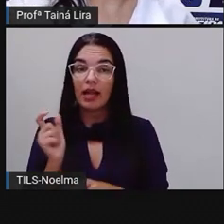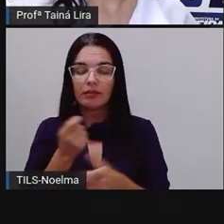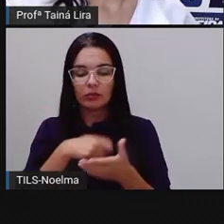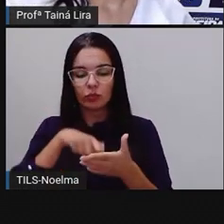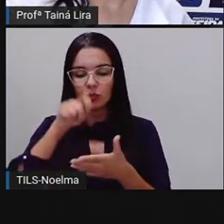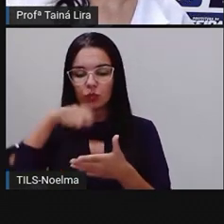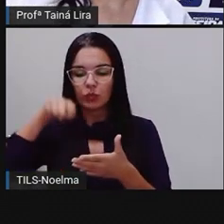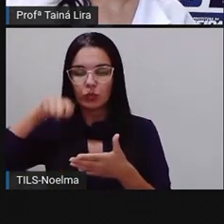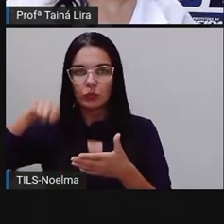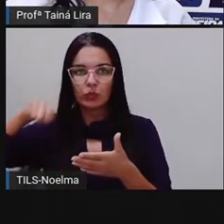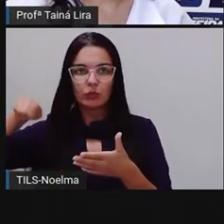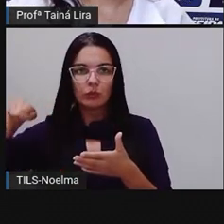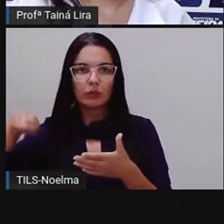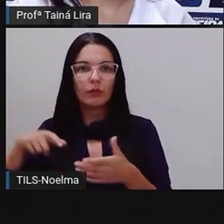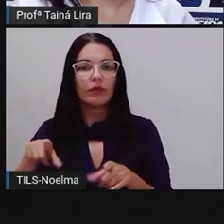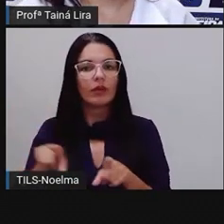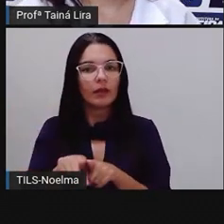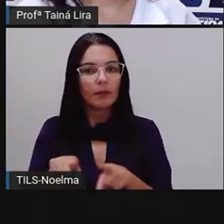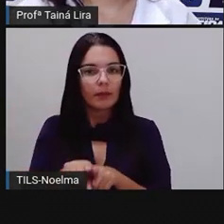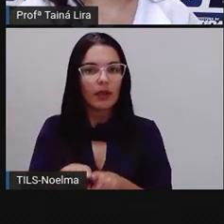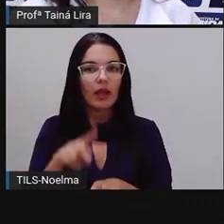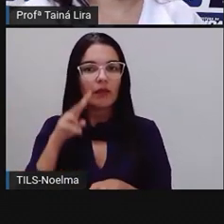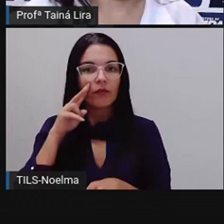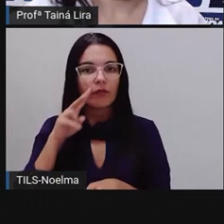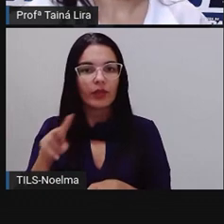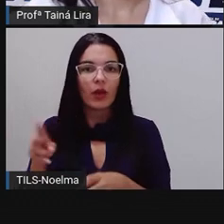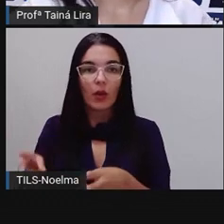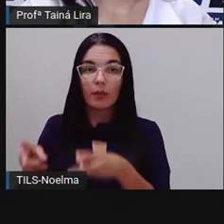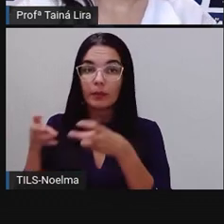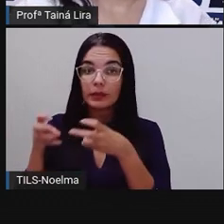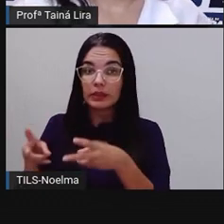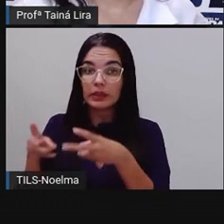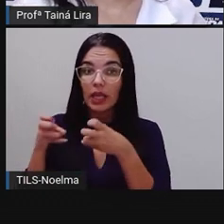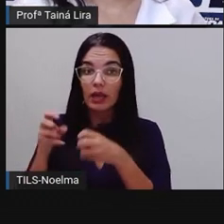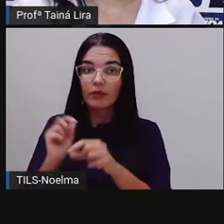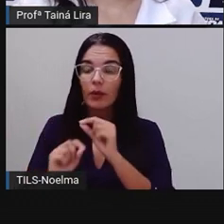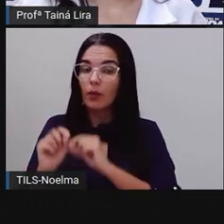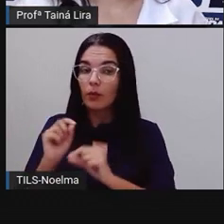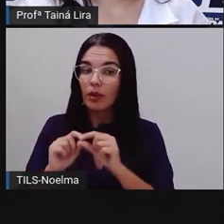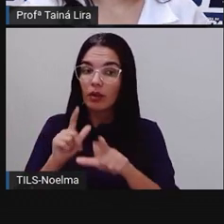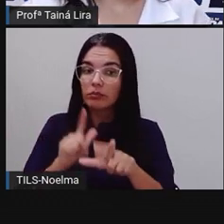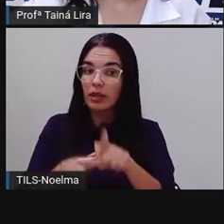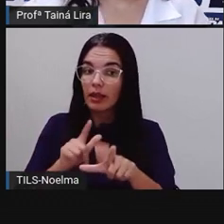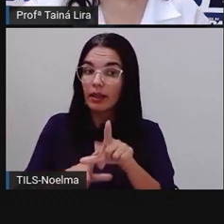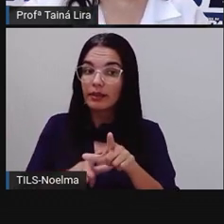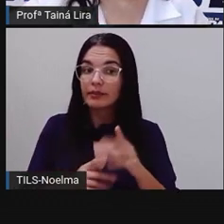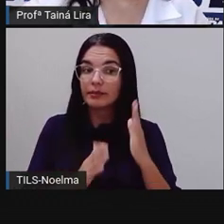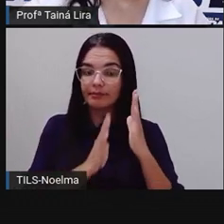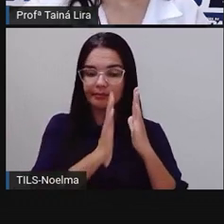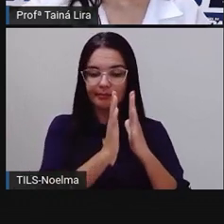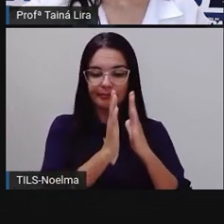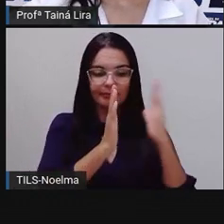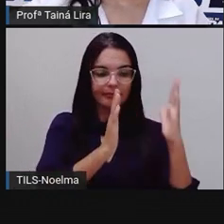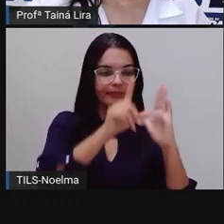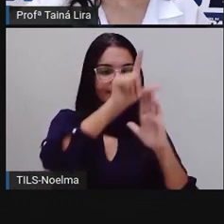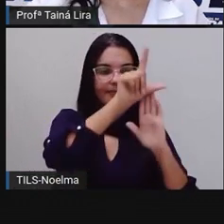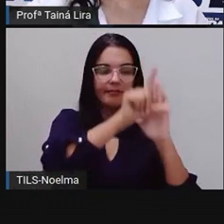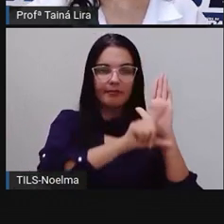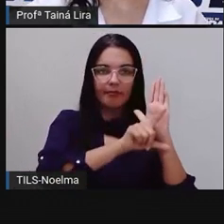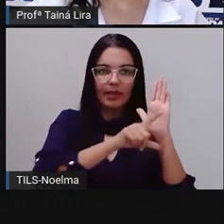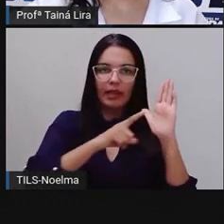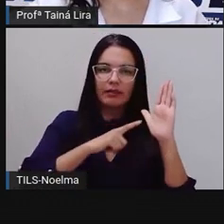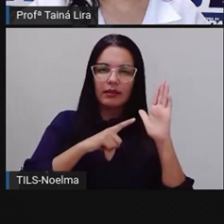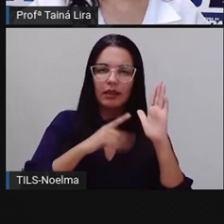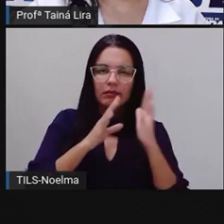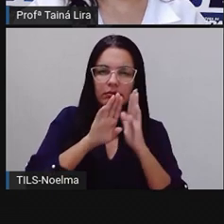tá bom? Então, mais uma vez, observe, né, que na letra bastão nós temos aí um pequeno